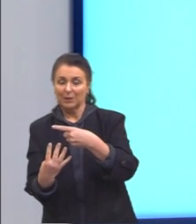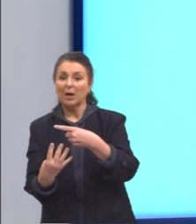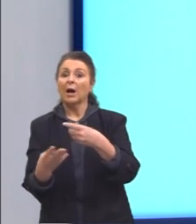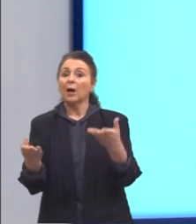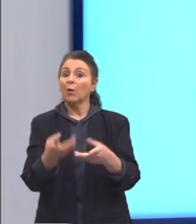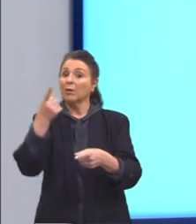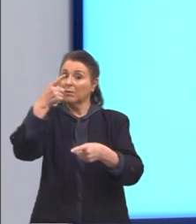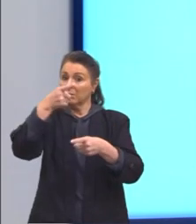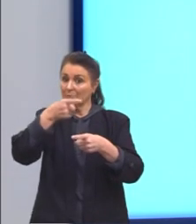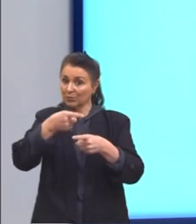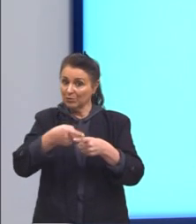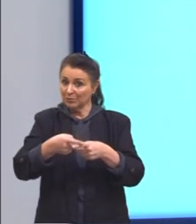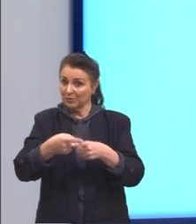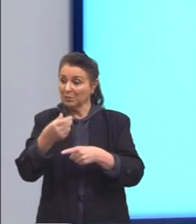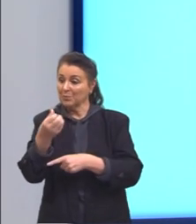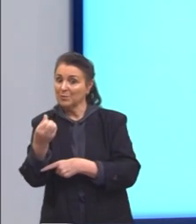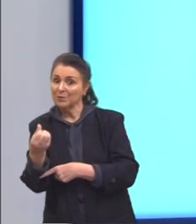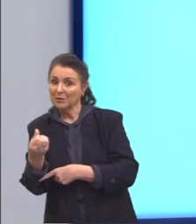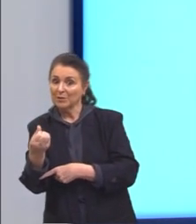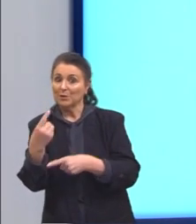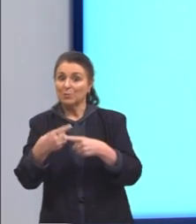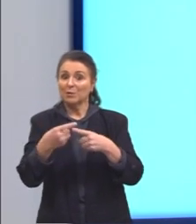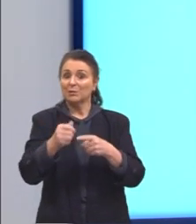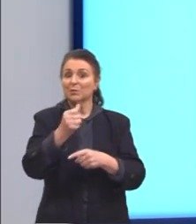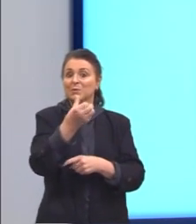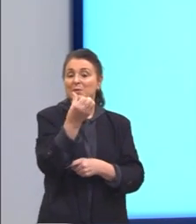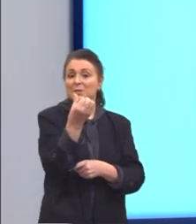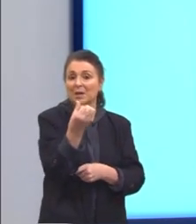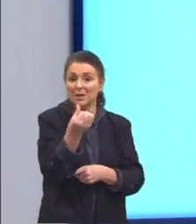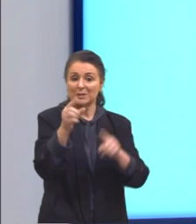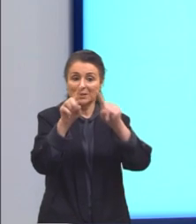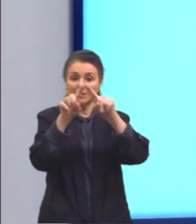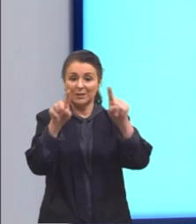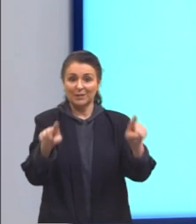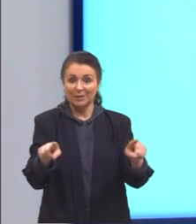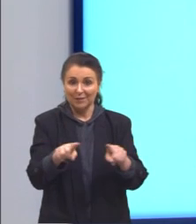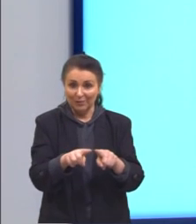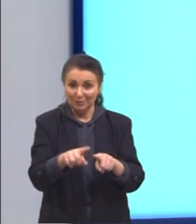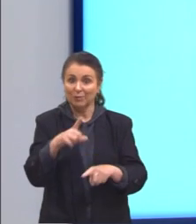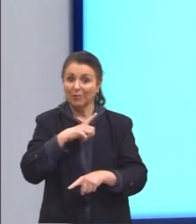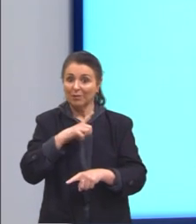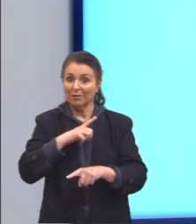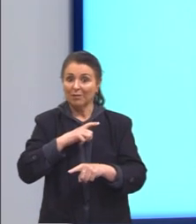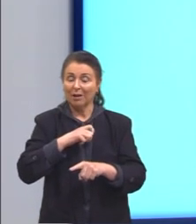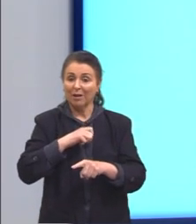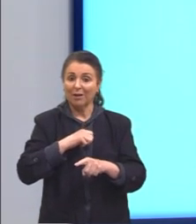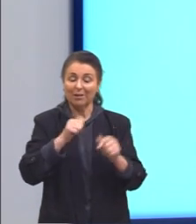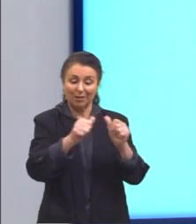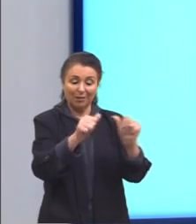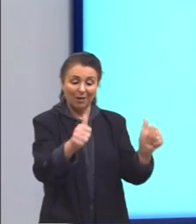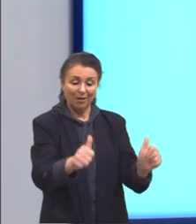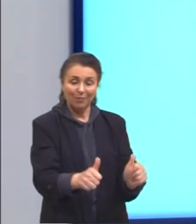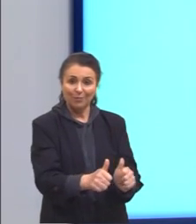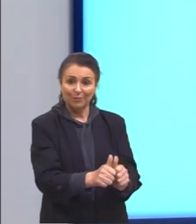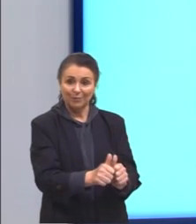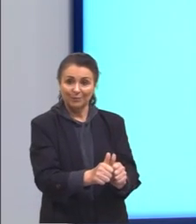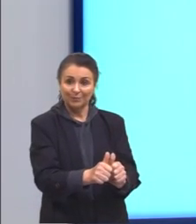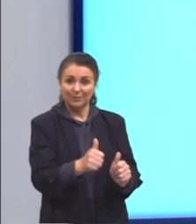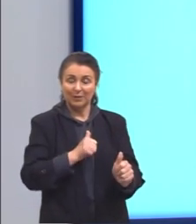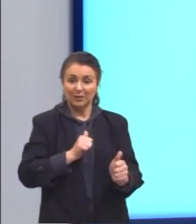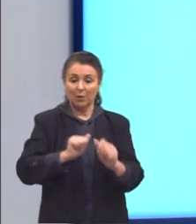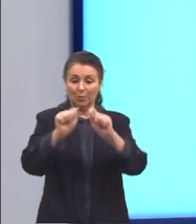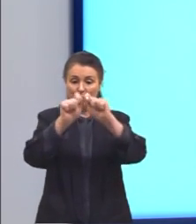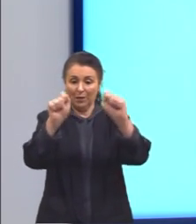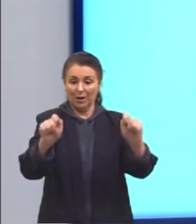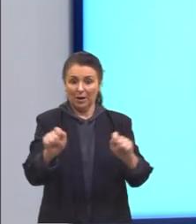multiplicar por 6, né, porque são 6 triângulos que nós formamos. Então, aqui a área do